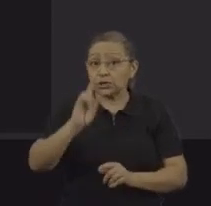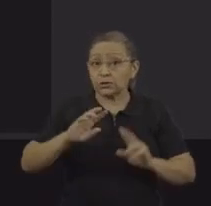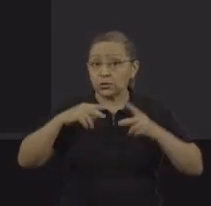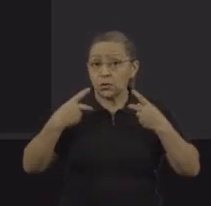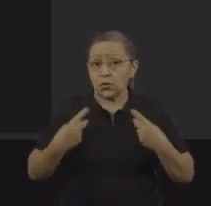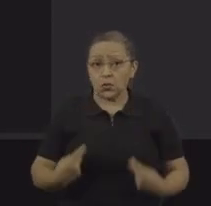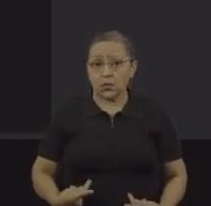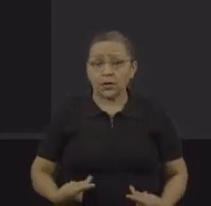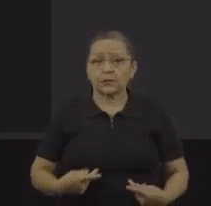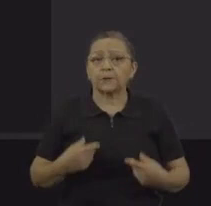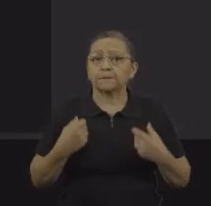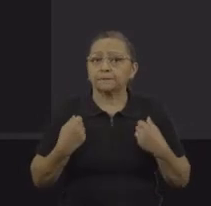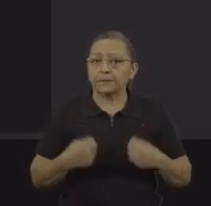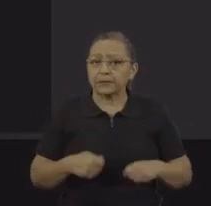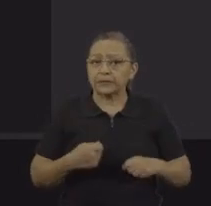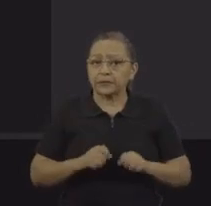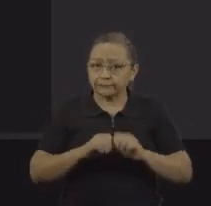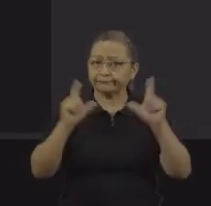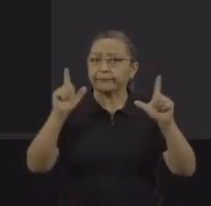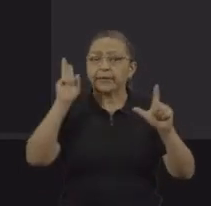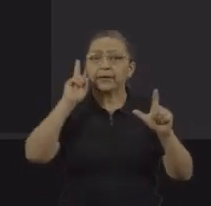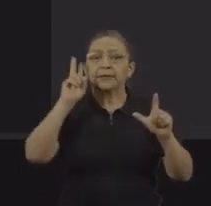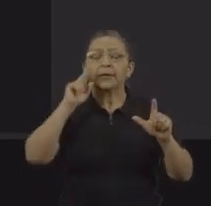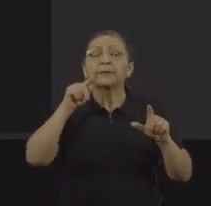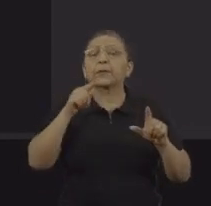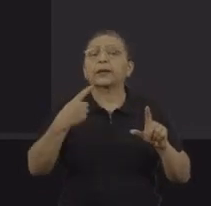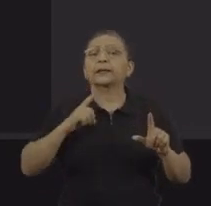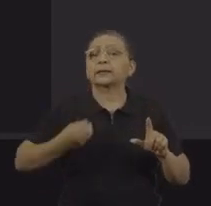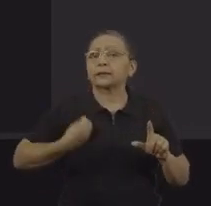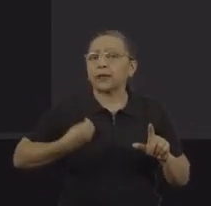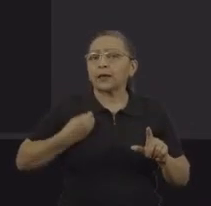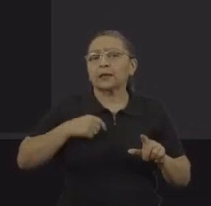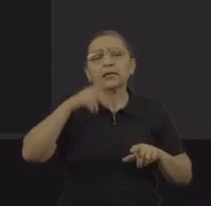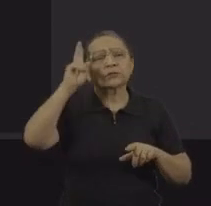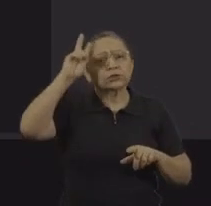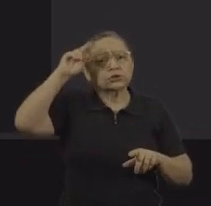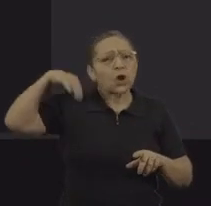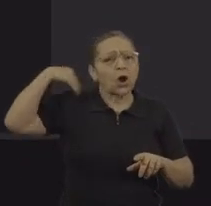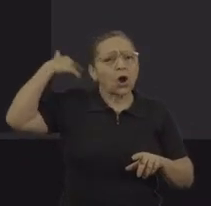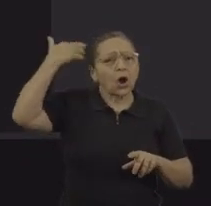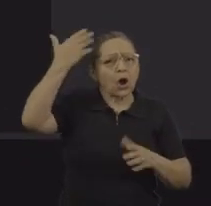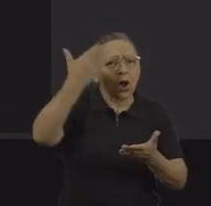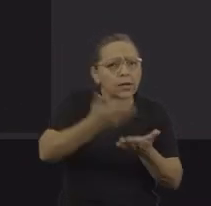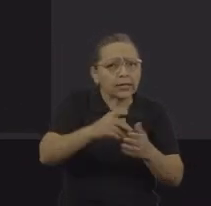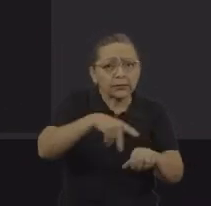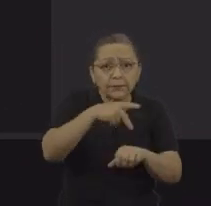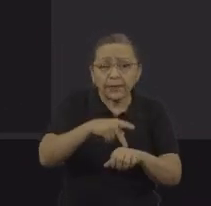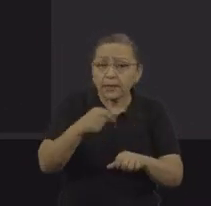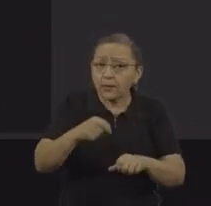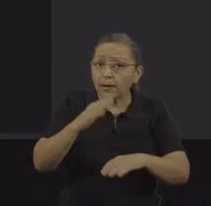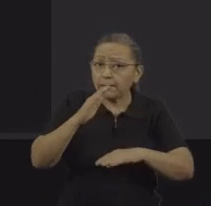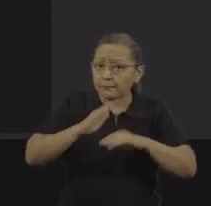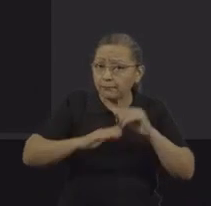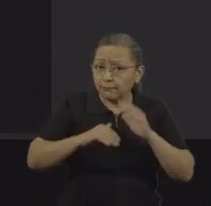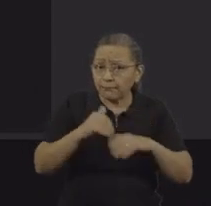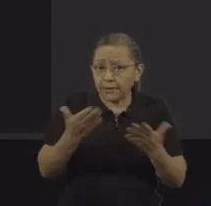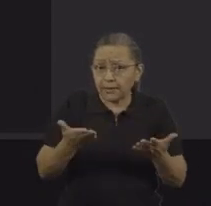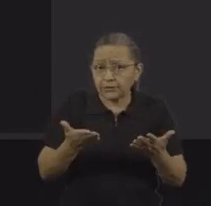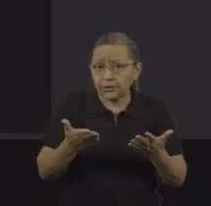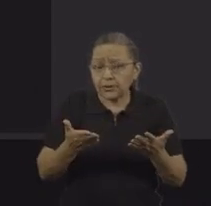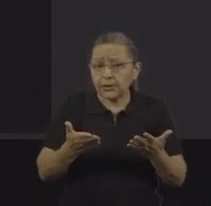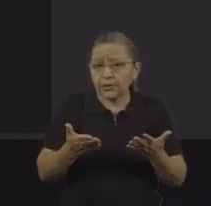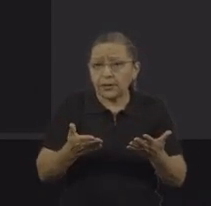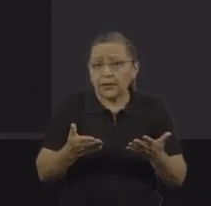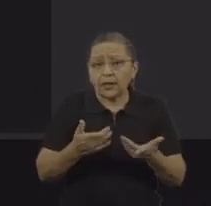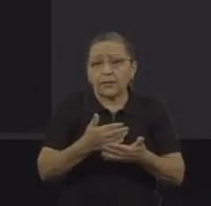ser lembrada como algo que ela persiste na história do país, né? Ela é uma prática, a prática de exploração laboral é